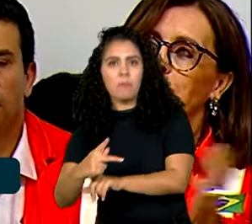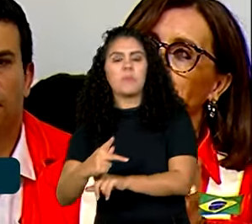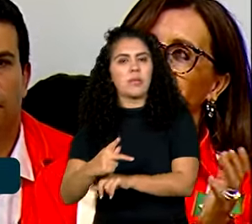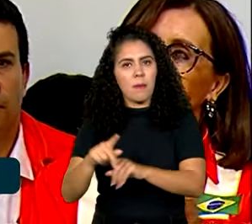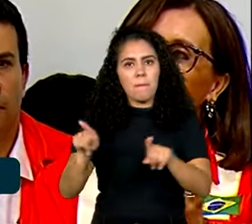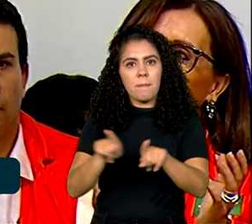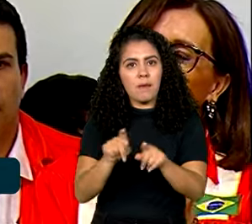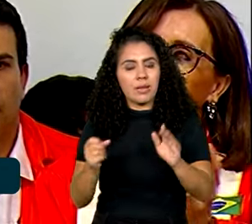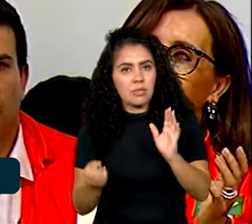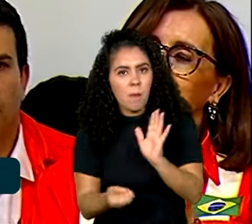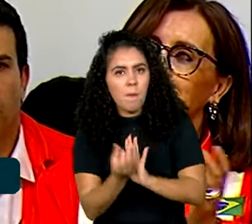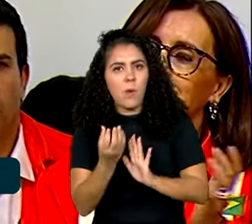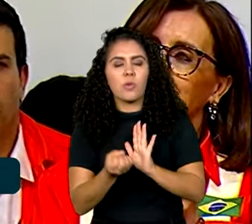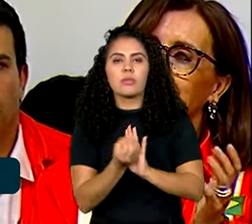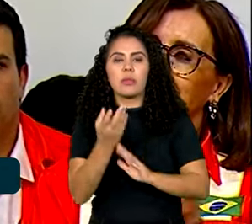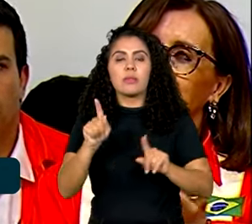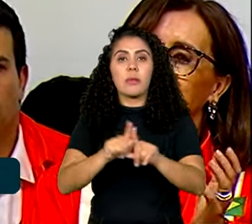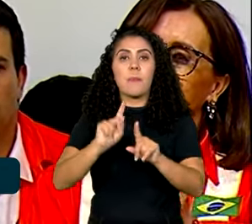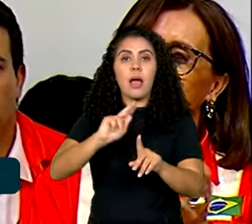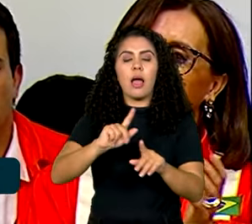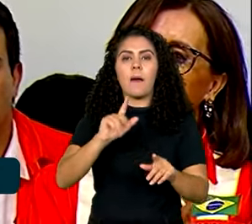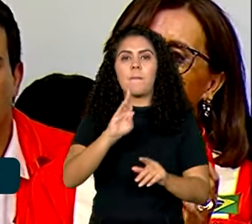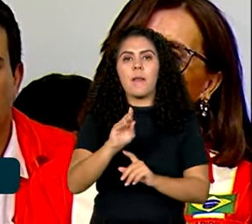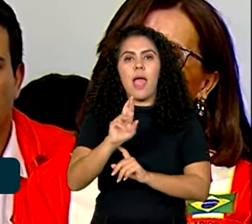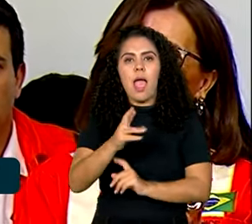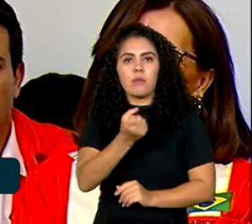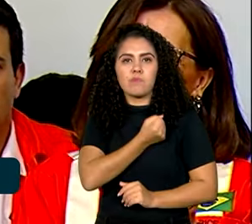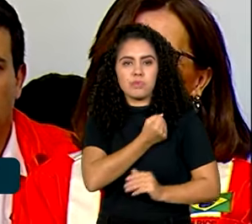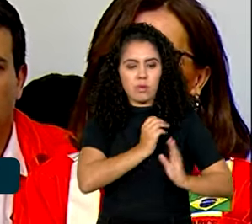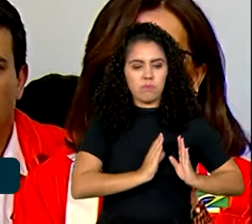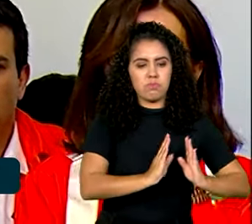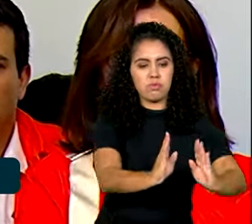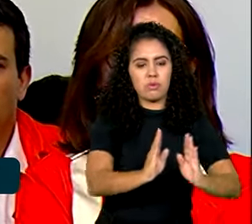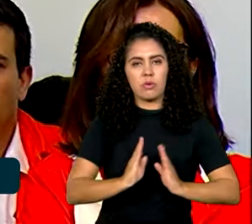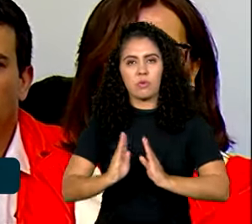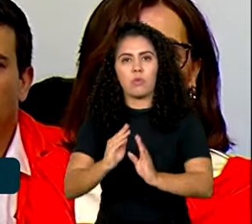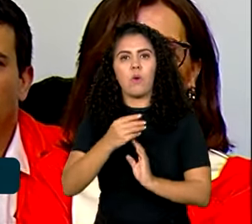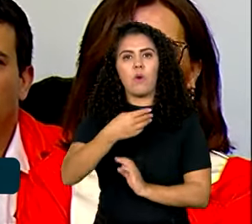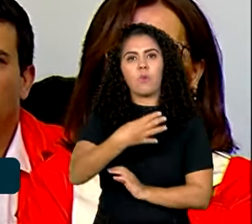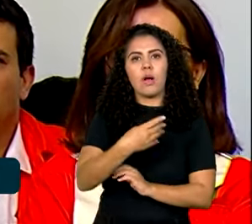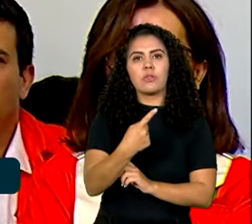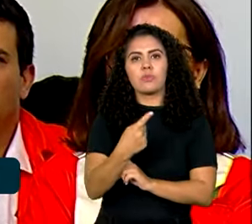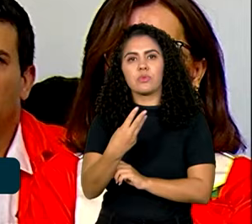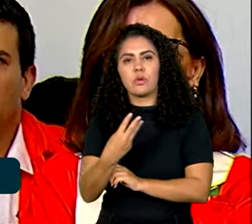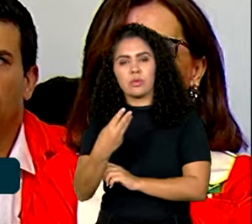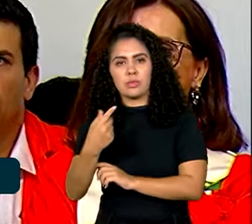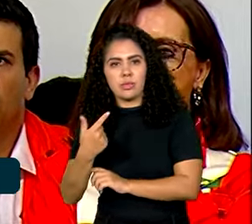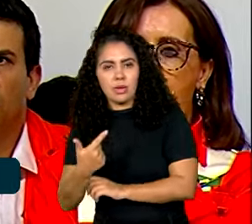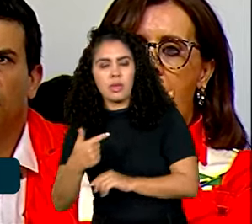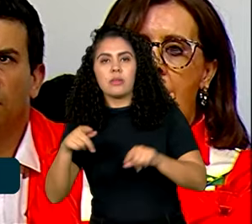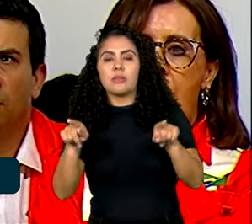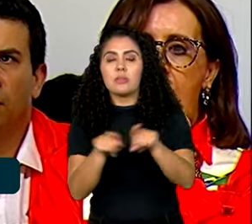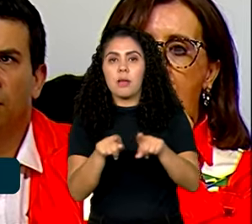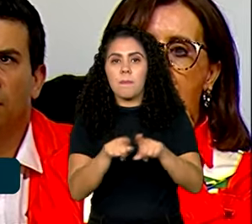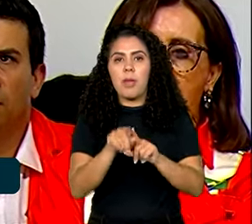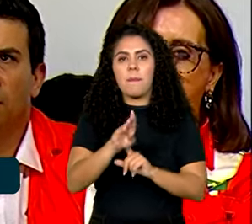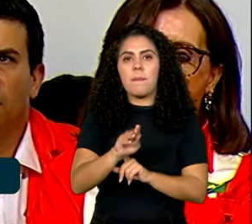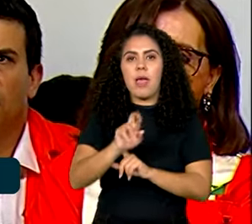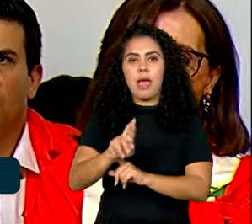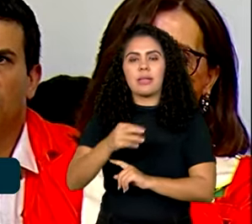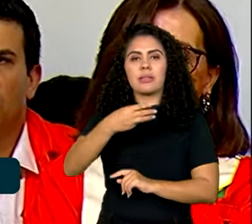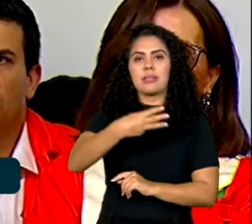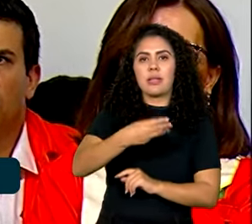A duplicação da BR-423, a duplicação da BR-232,